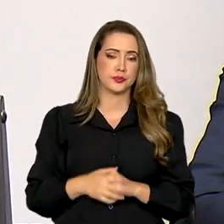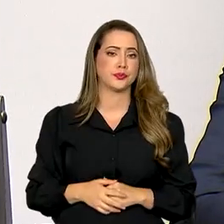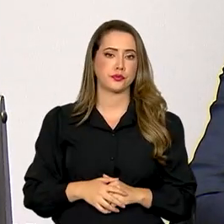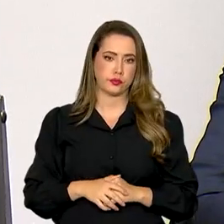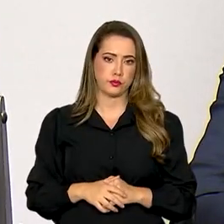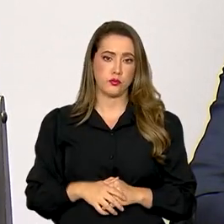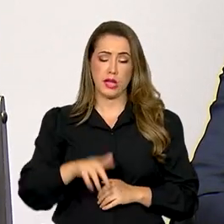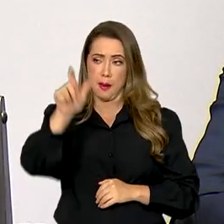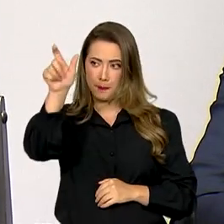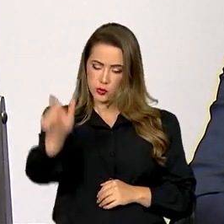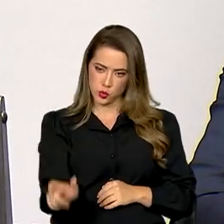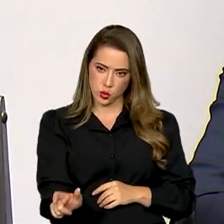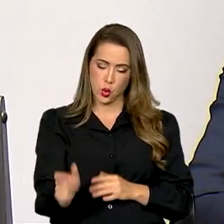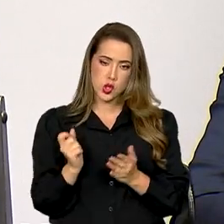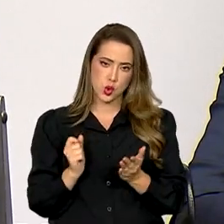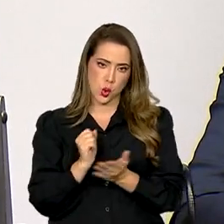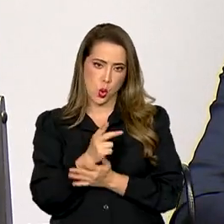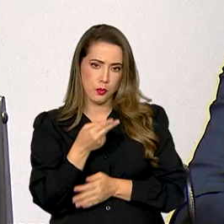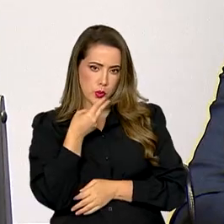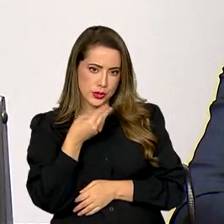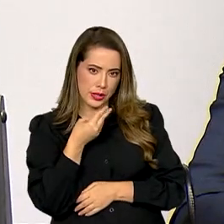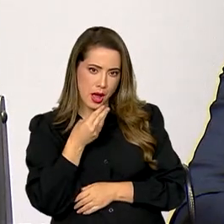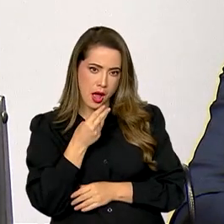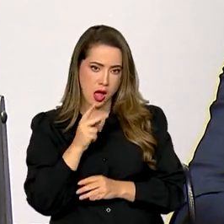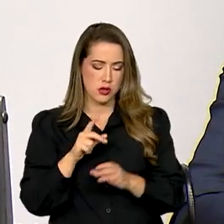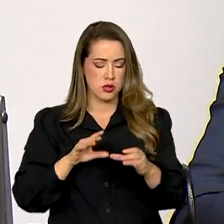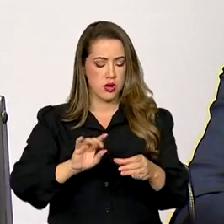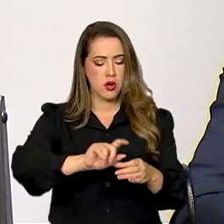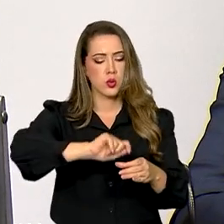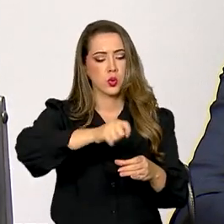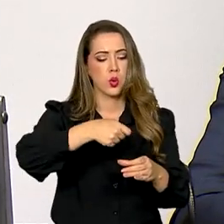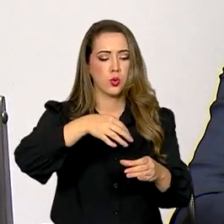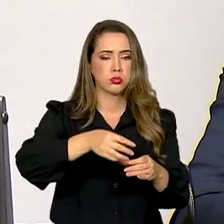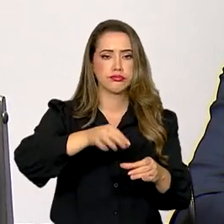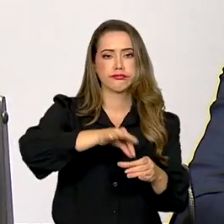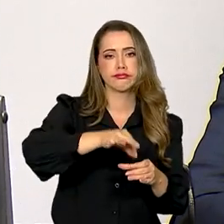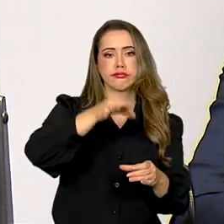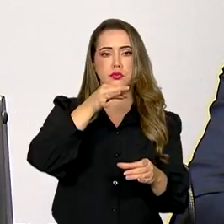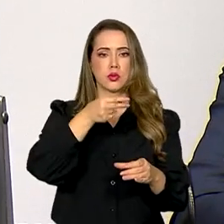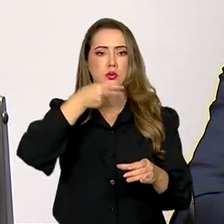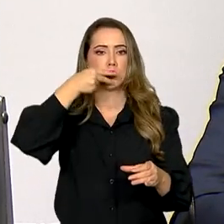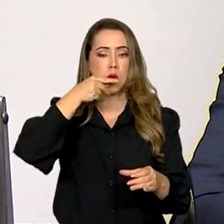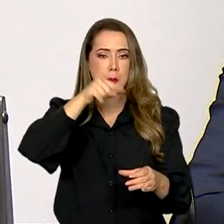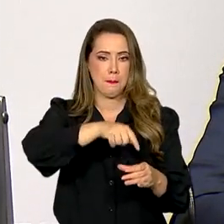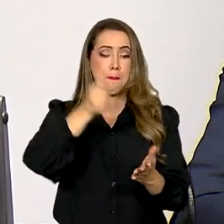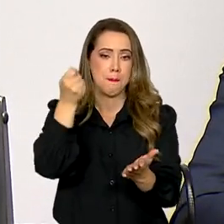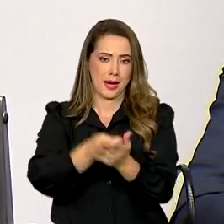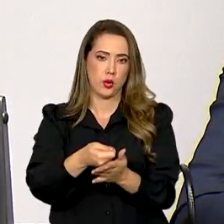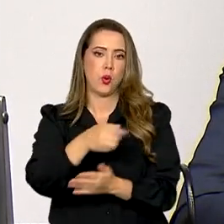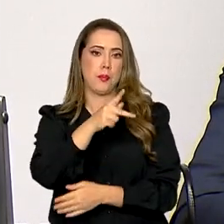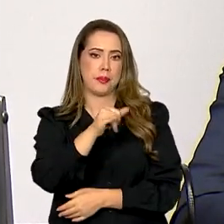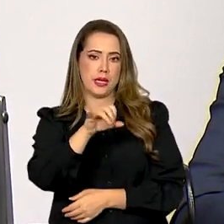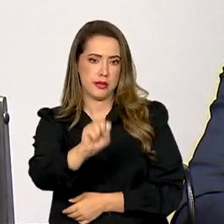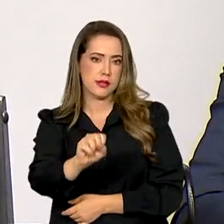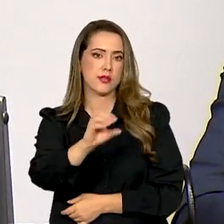O consumidor pagou o PIS, com fins, que estava no preço do cigarro.